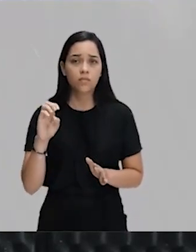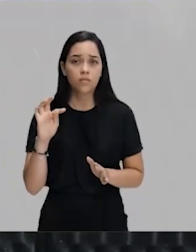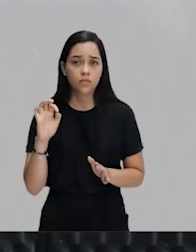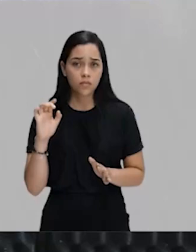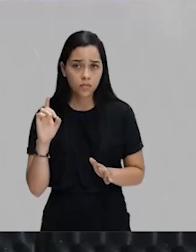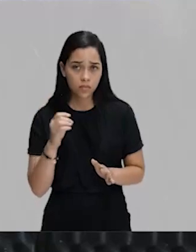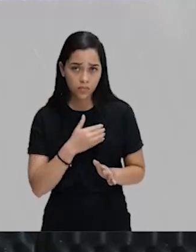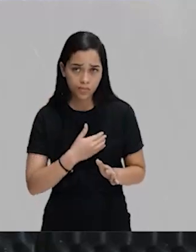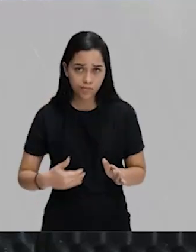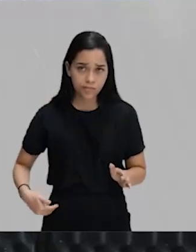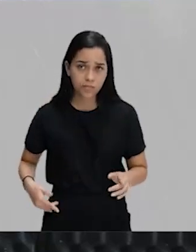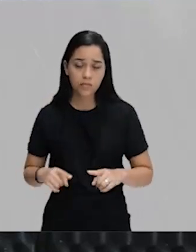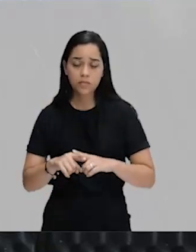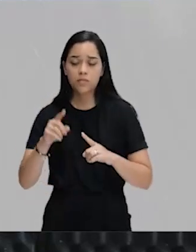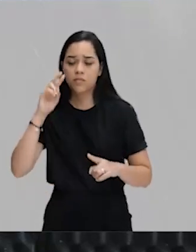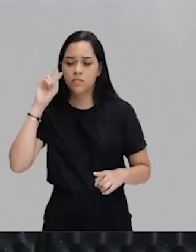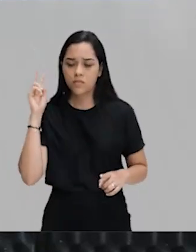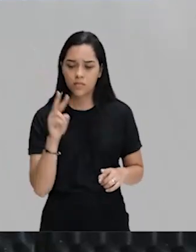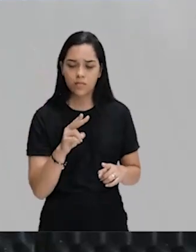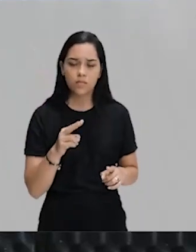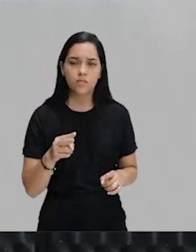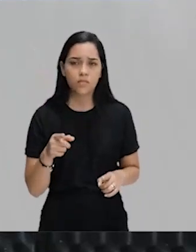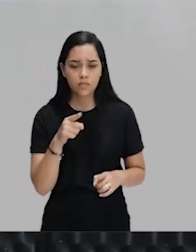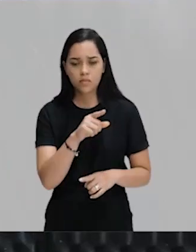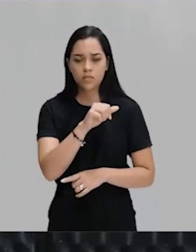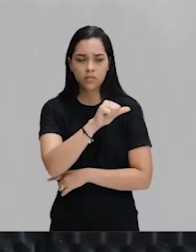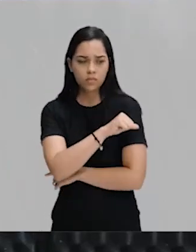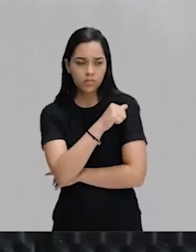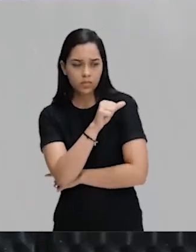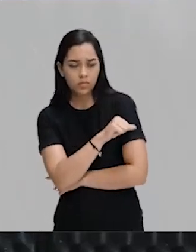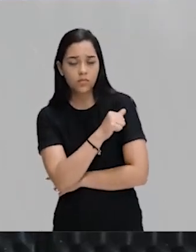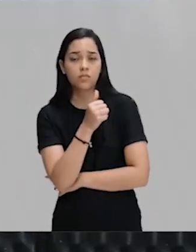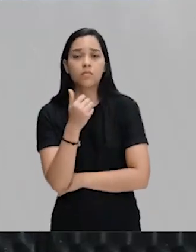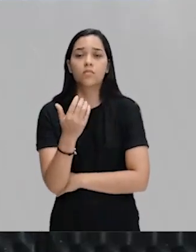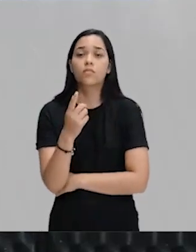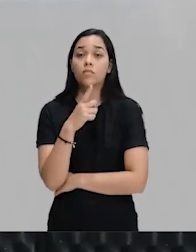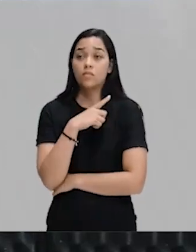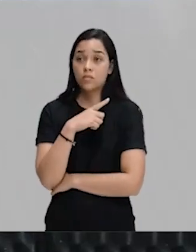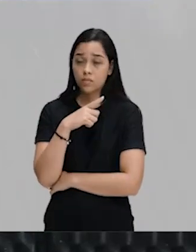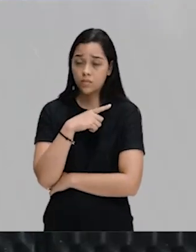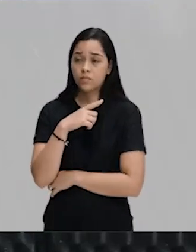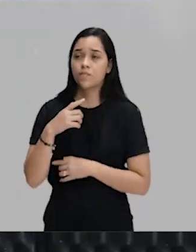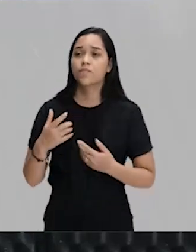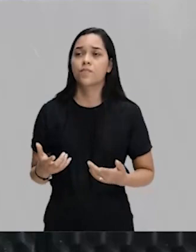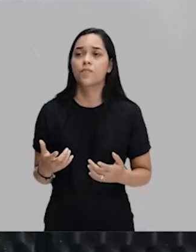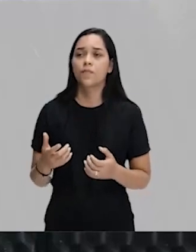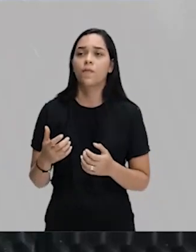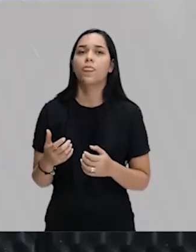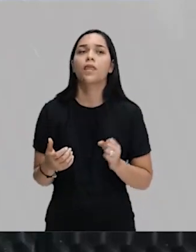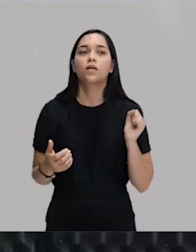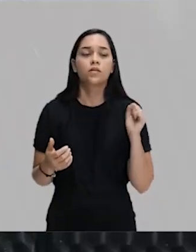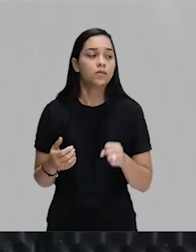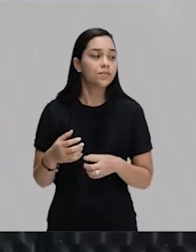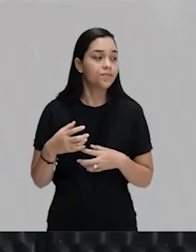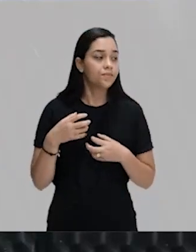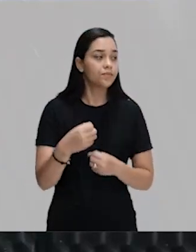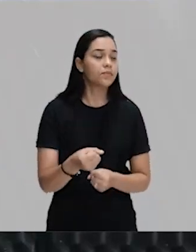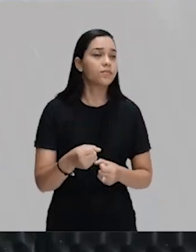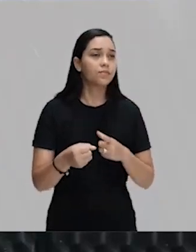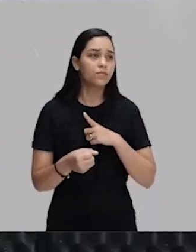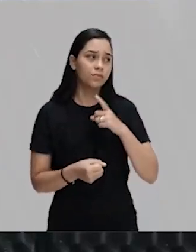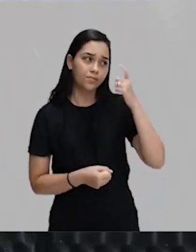Mas se você olha para os republicanos do Rio de Janeiro, os republicanos do Rio de Janeiro, eles defendem